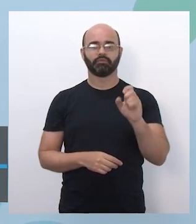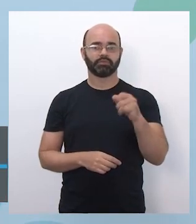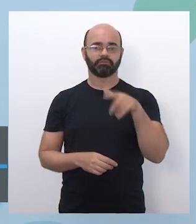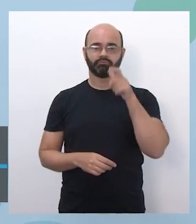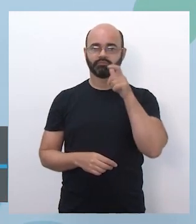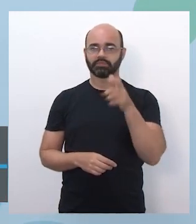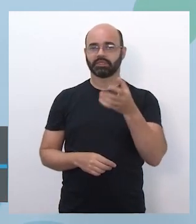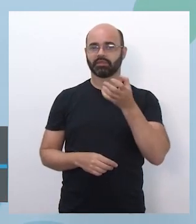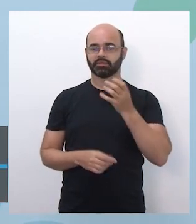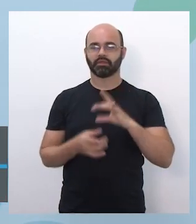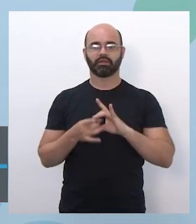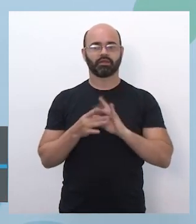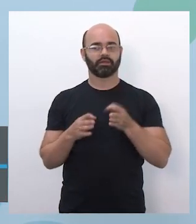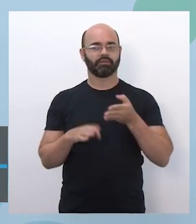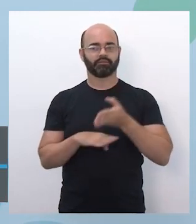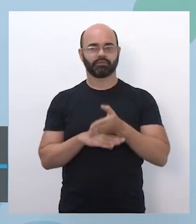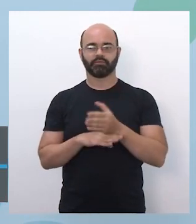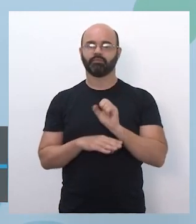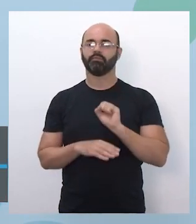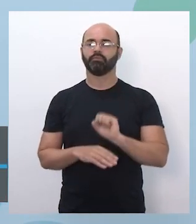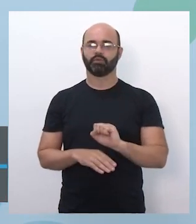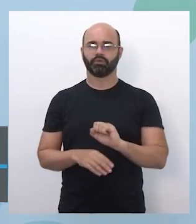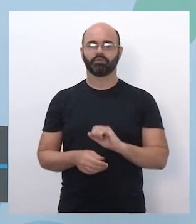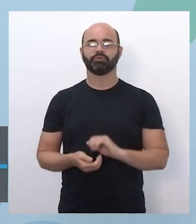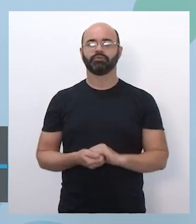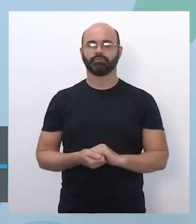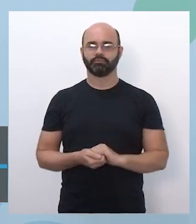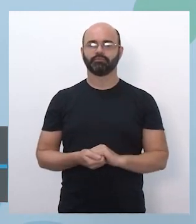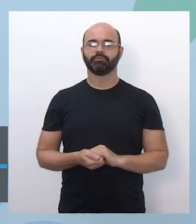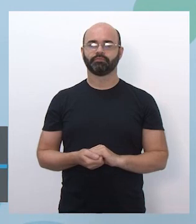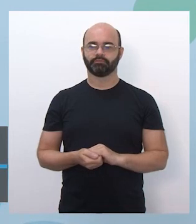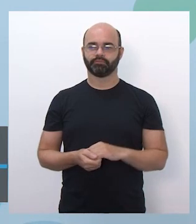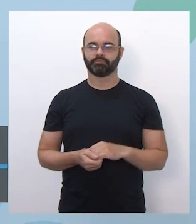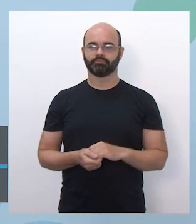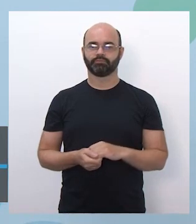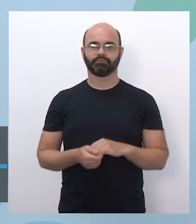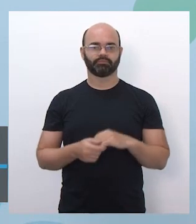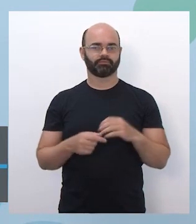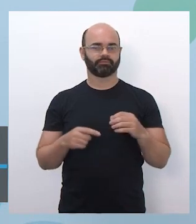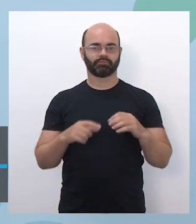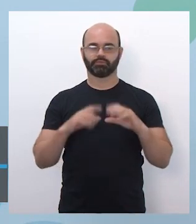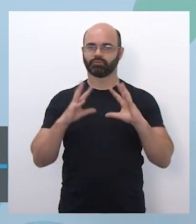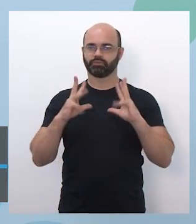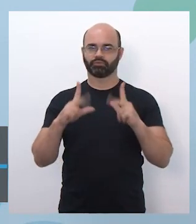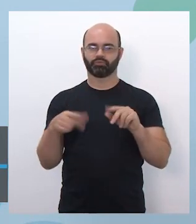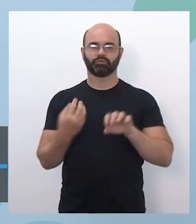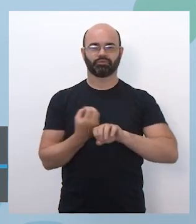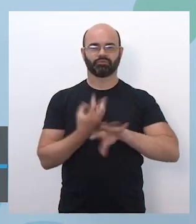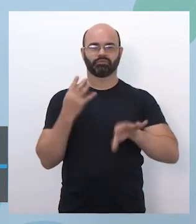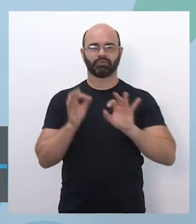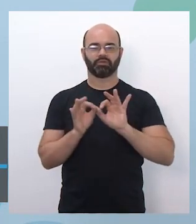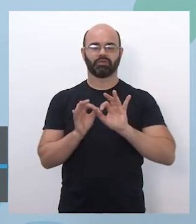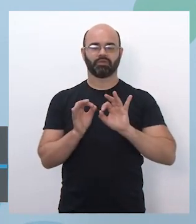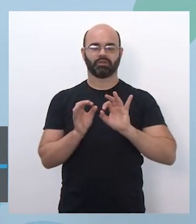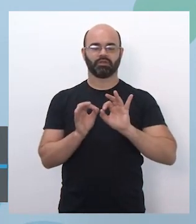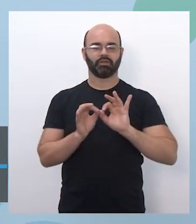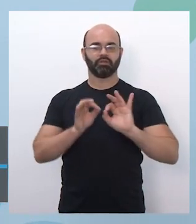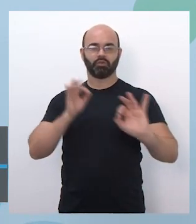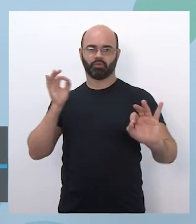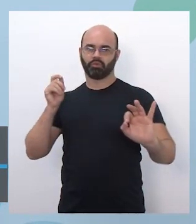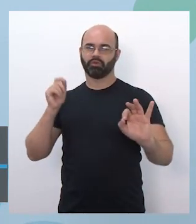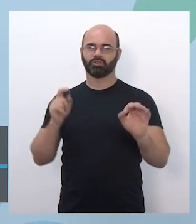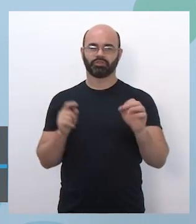porque a gente tem esse processo acontecendo todo remotamente. que foi uma pergunta que veio aqui do